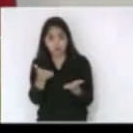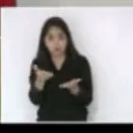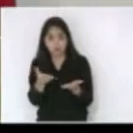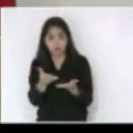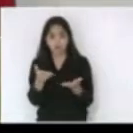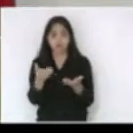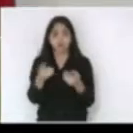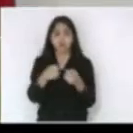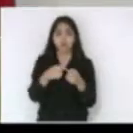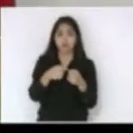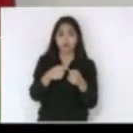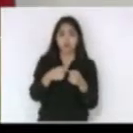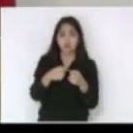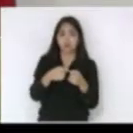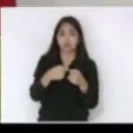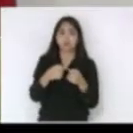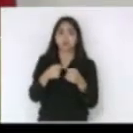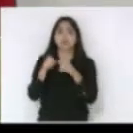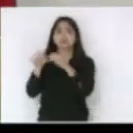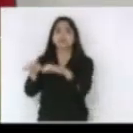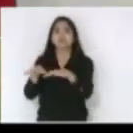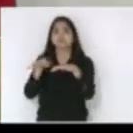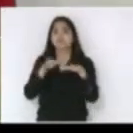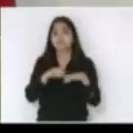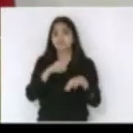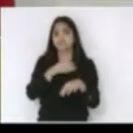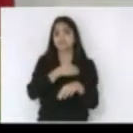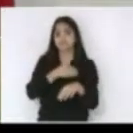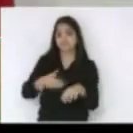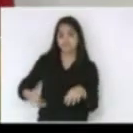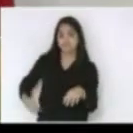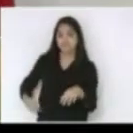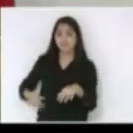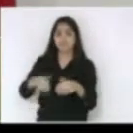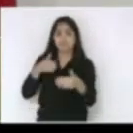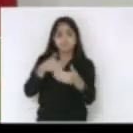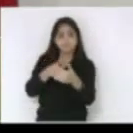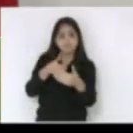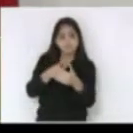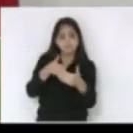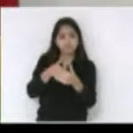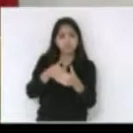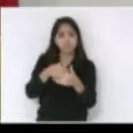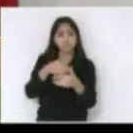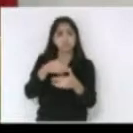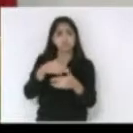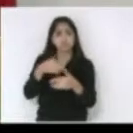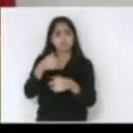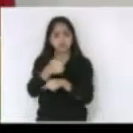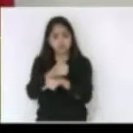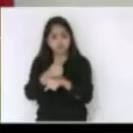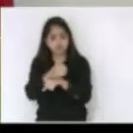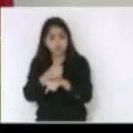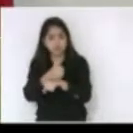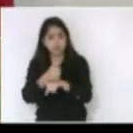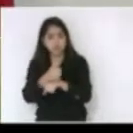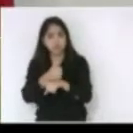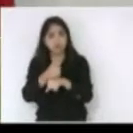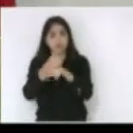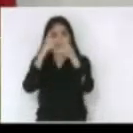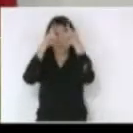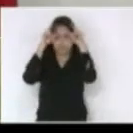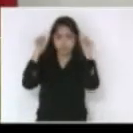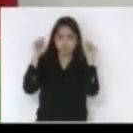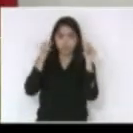promoveu essa audiência pública restringindo o trabalho na área de enfermagem enfermeiras